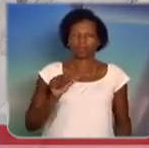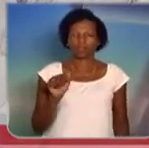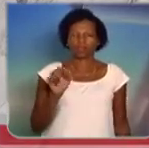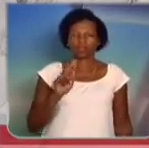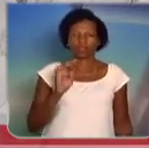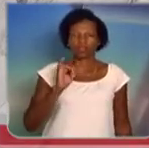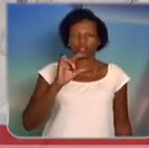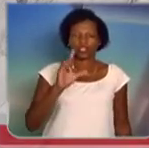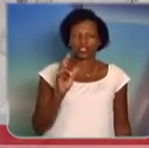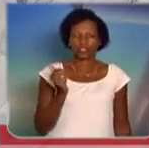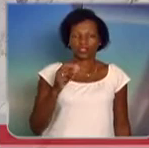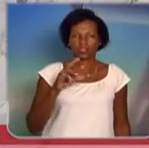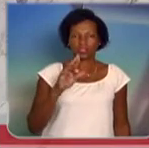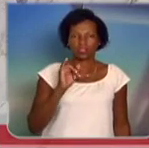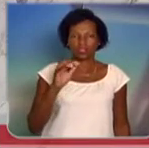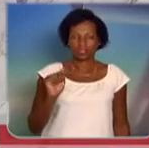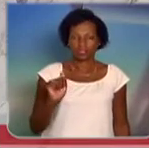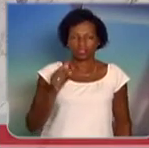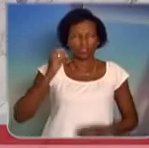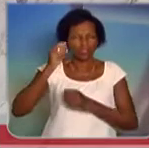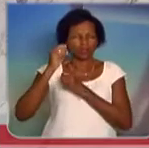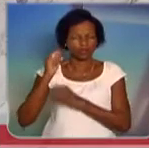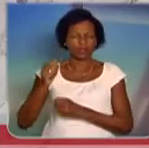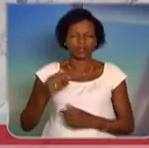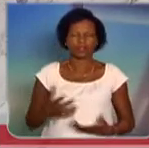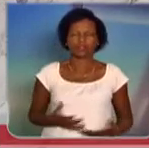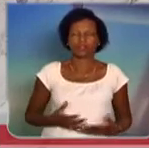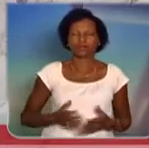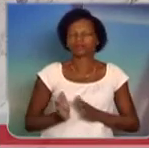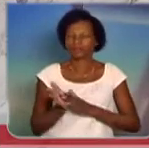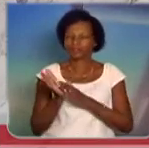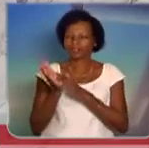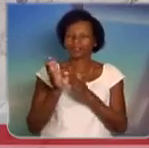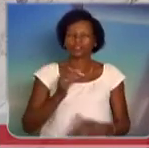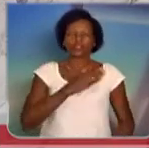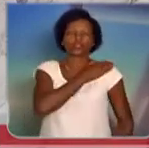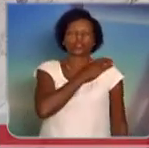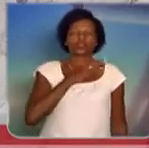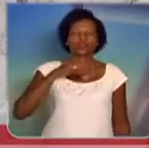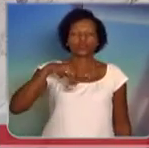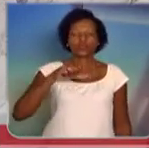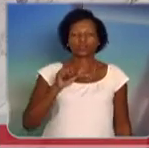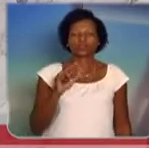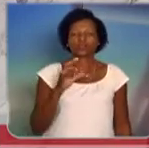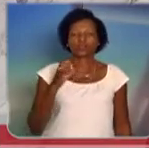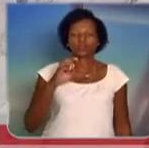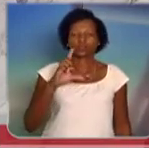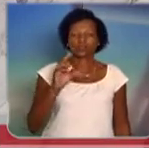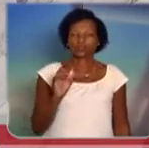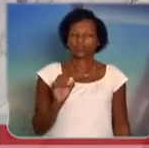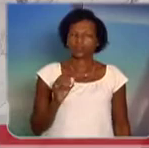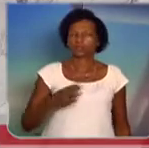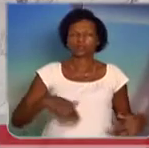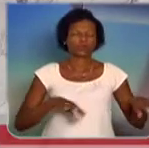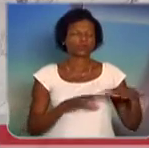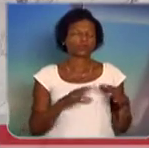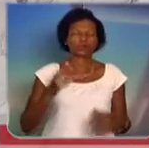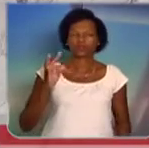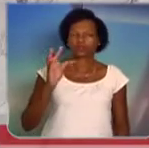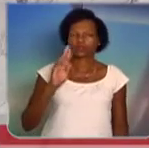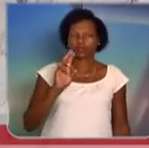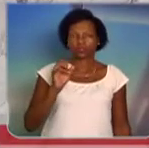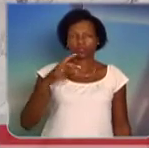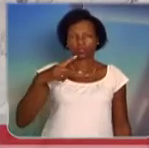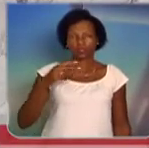Leve 20º GAC. Então, quero aqui parabenizar o Coronel Marcelo e toda aquela tropa pelo excelente serviço que tem